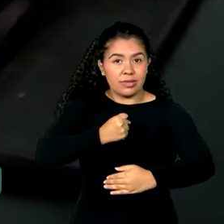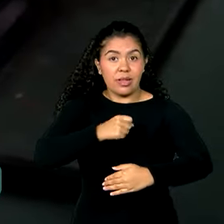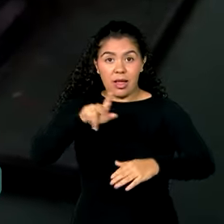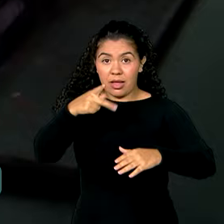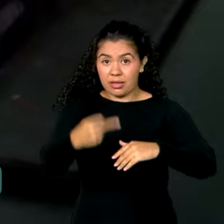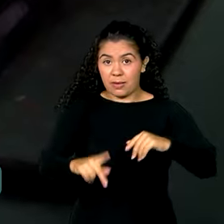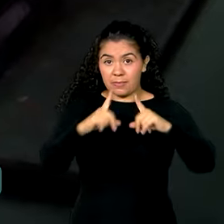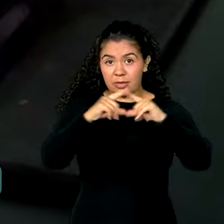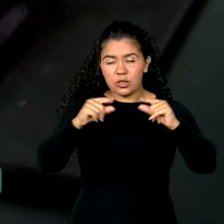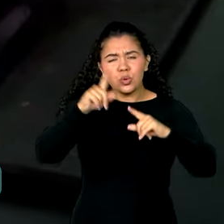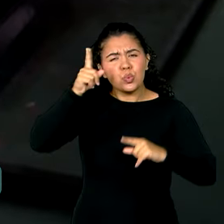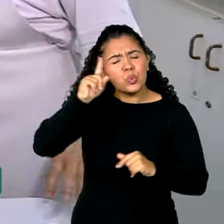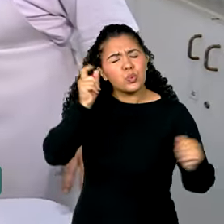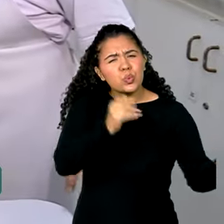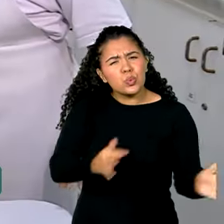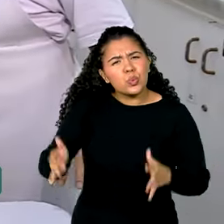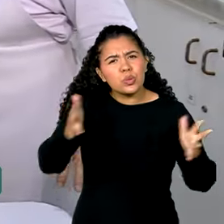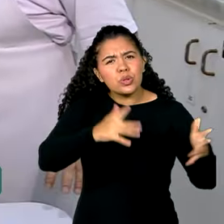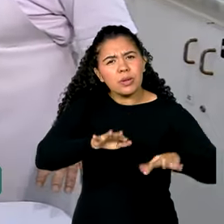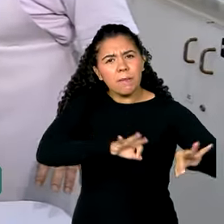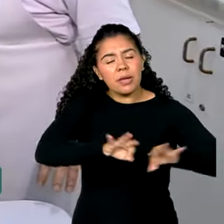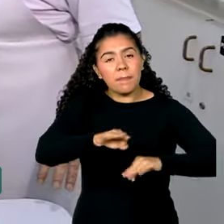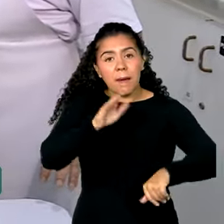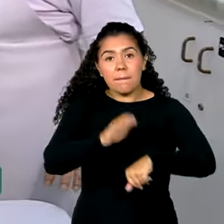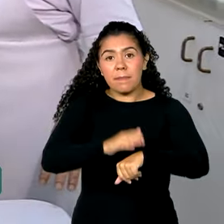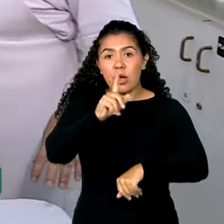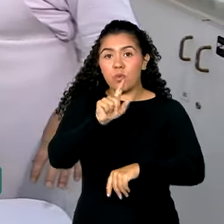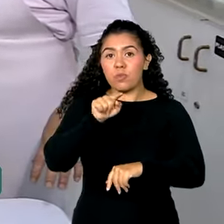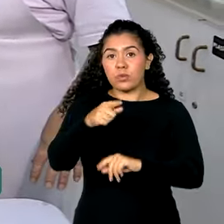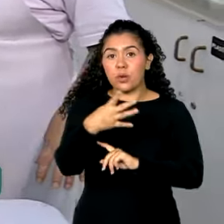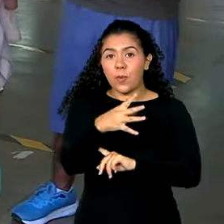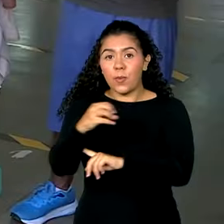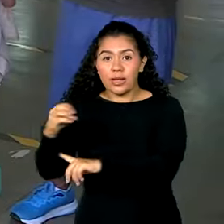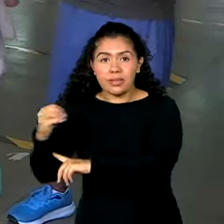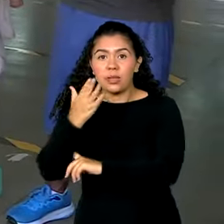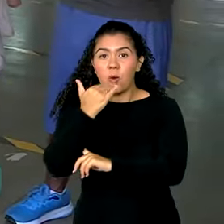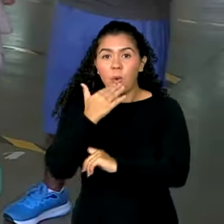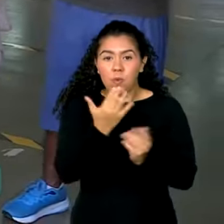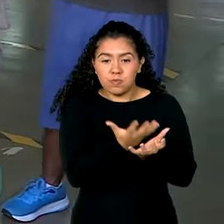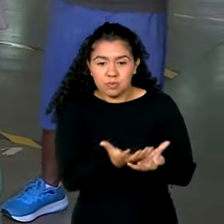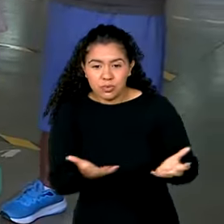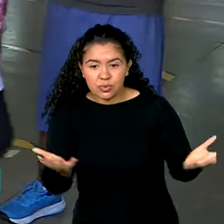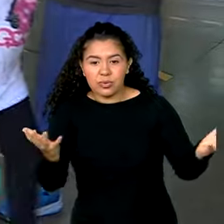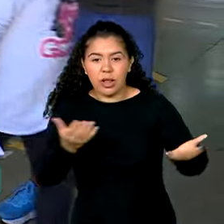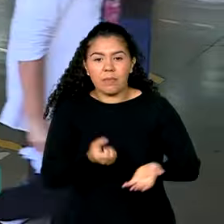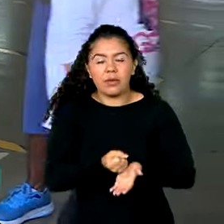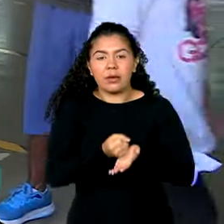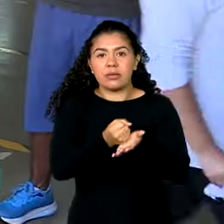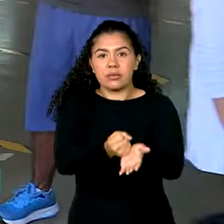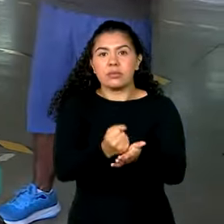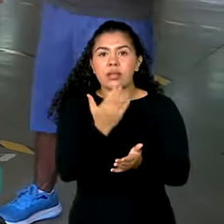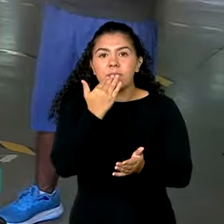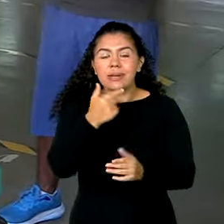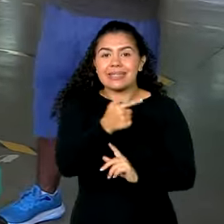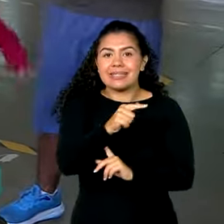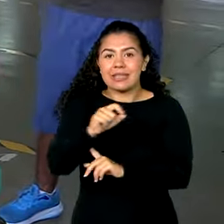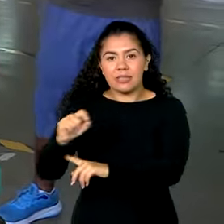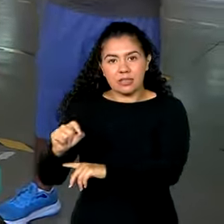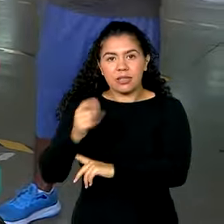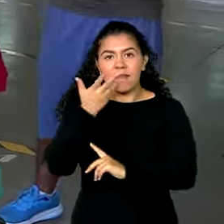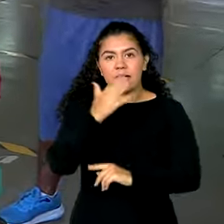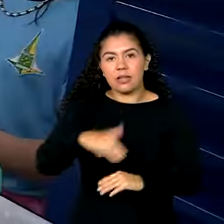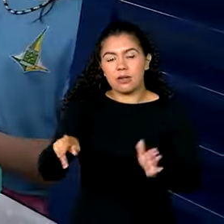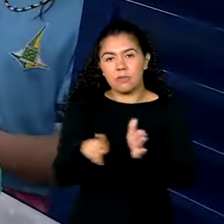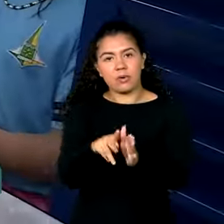Aqui, todos os dias, são preparadas mais de 1.400 refeições para ajudar a alimentar 700 crianças do ensino